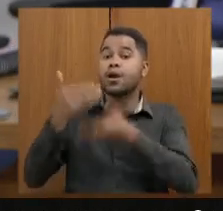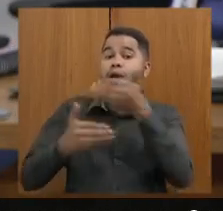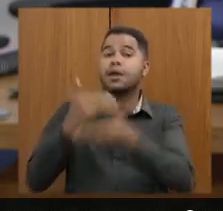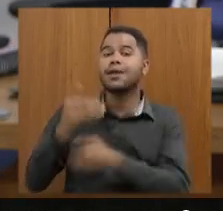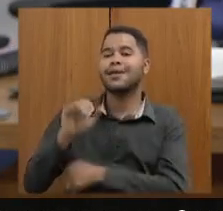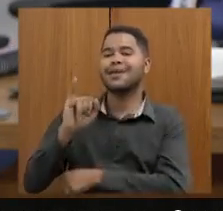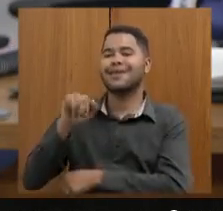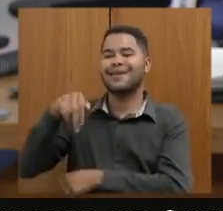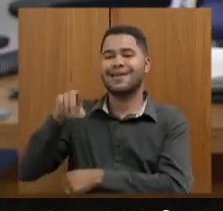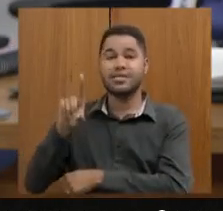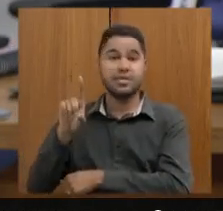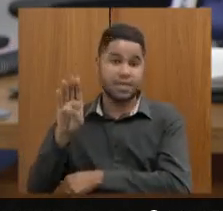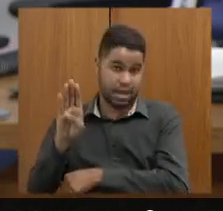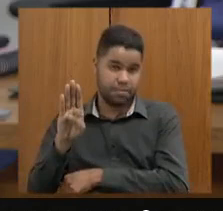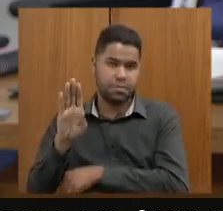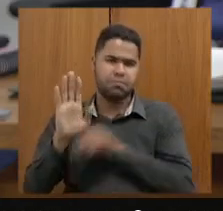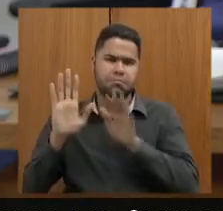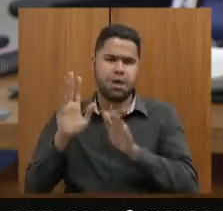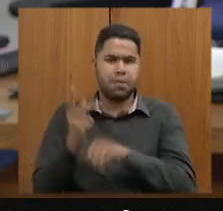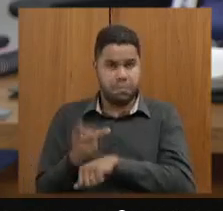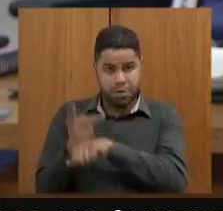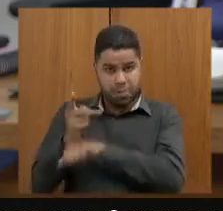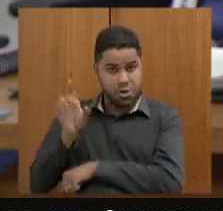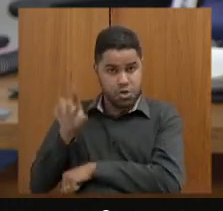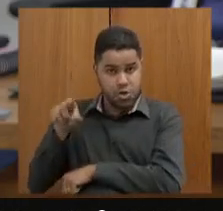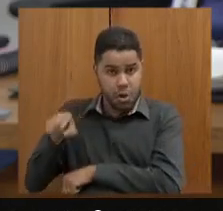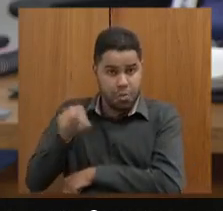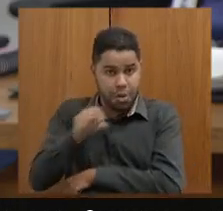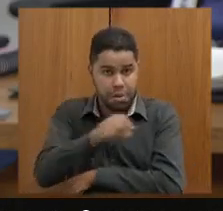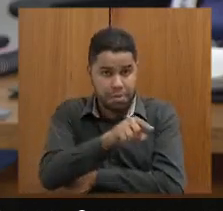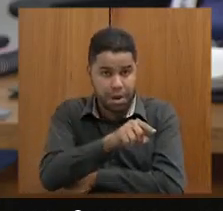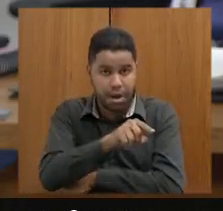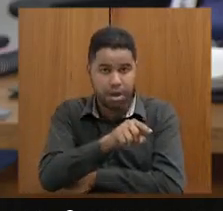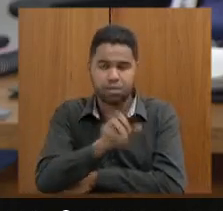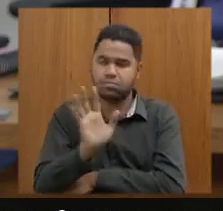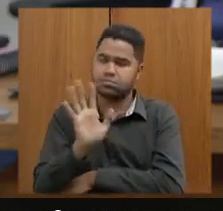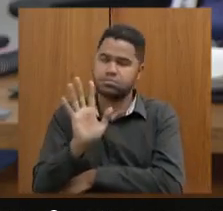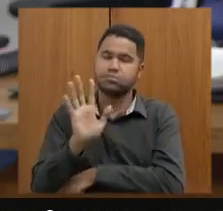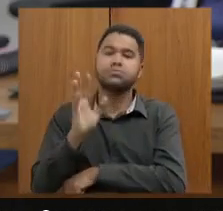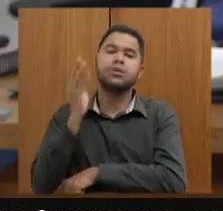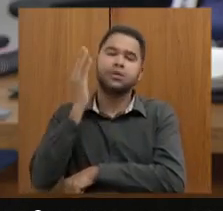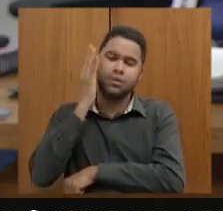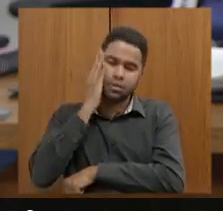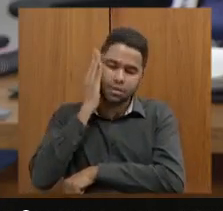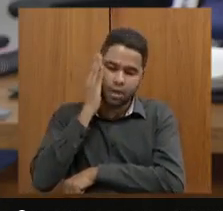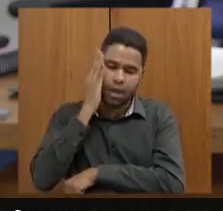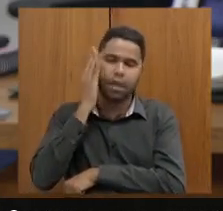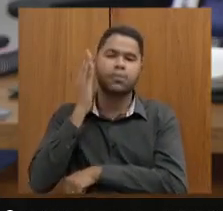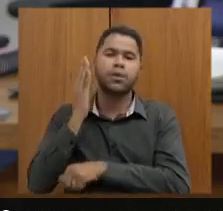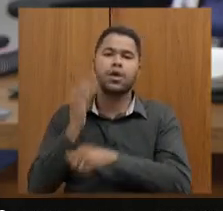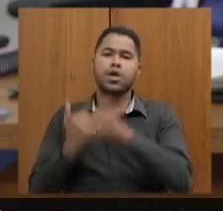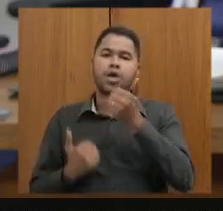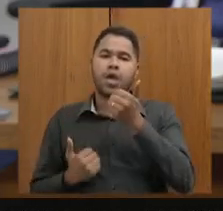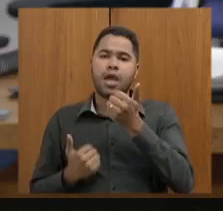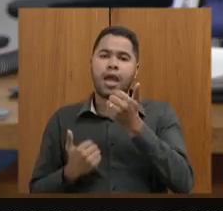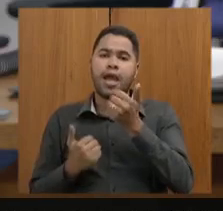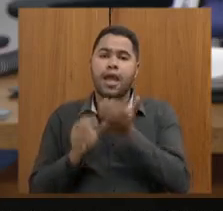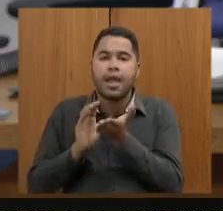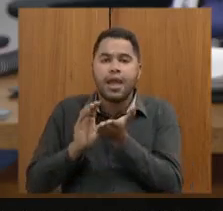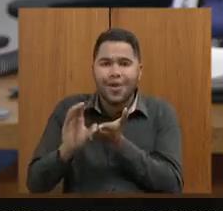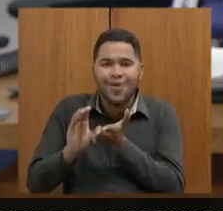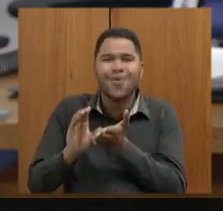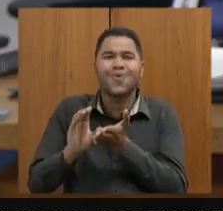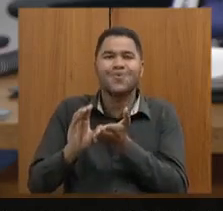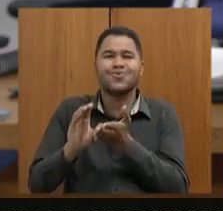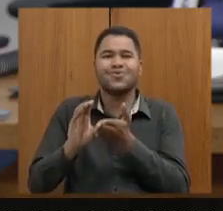o que não quer dizer que a gente premia só as escolas com maiores IDEB a gente entende perfeitamente que recurso de emenda parlamentar